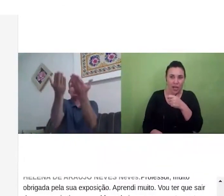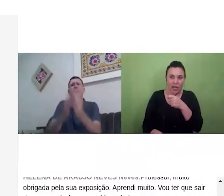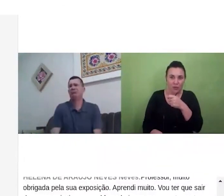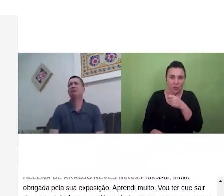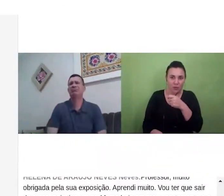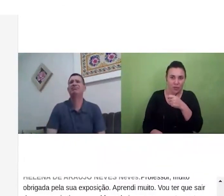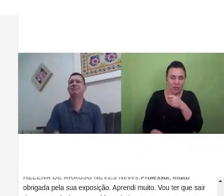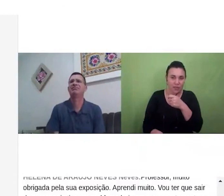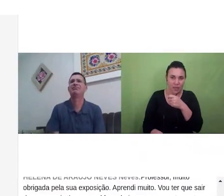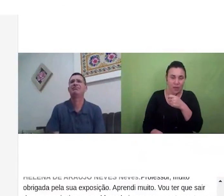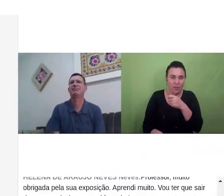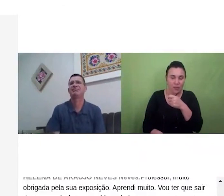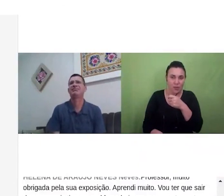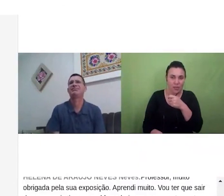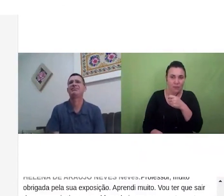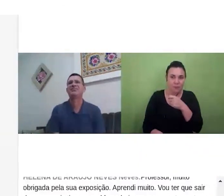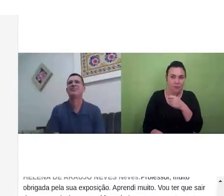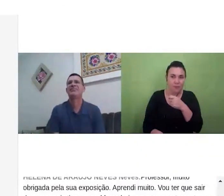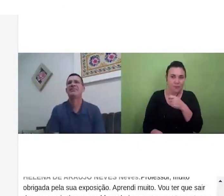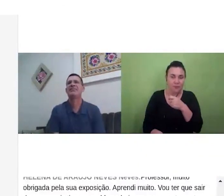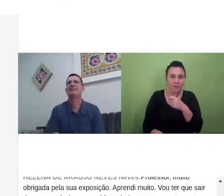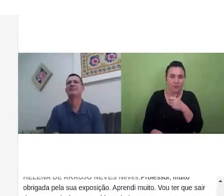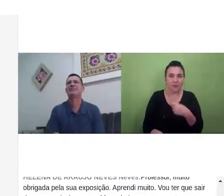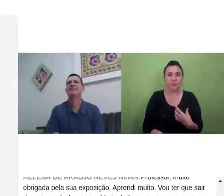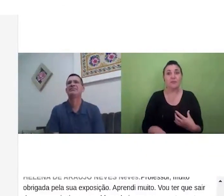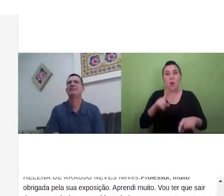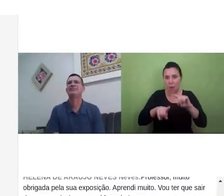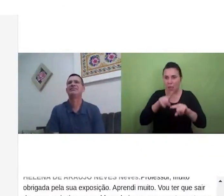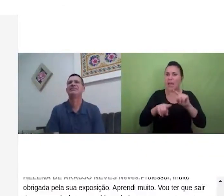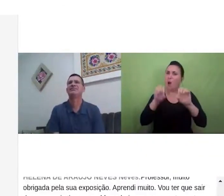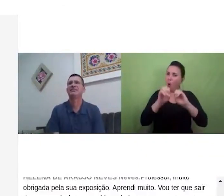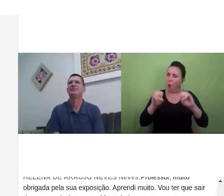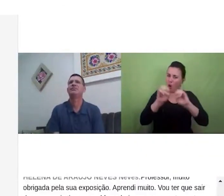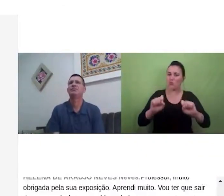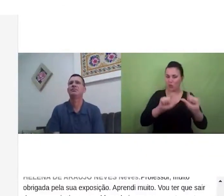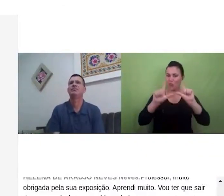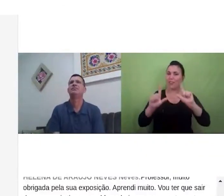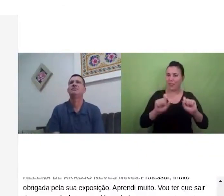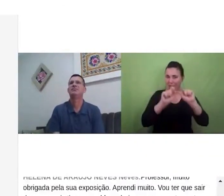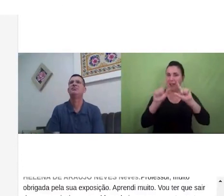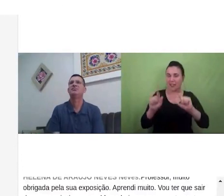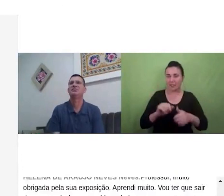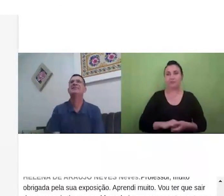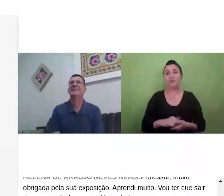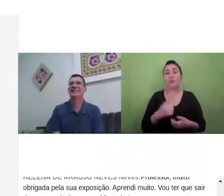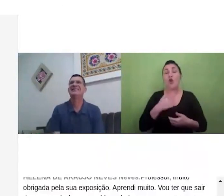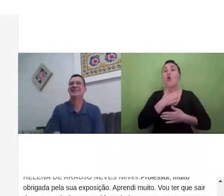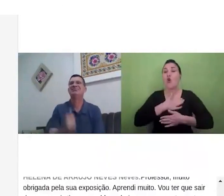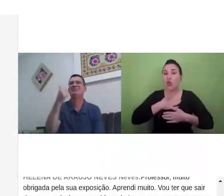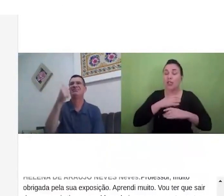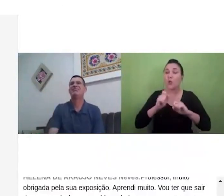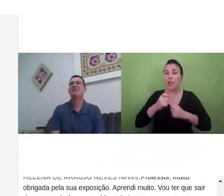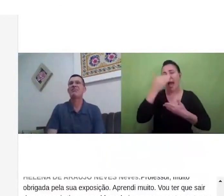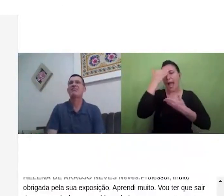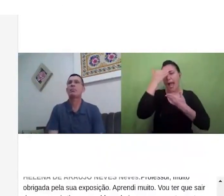divulgar todo esse material aceito sim tá bom tá muito obrigada então eu gostaria de agradecer a todos